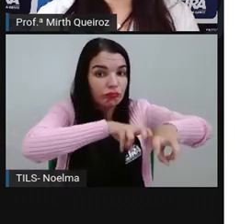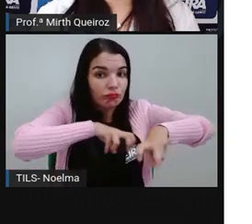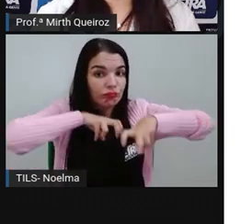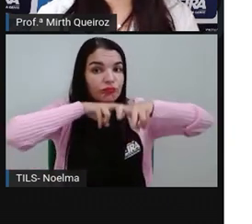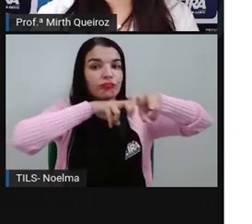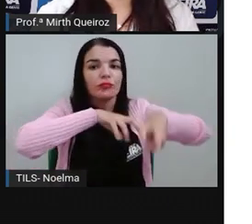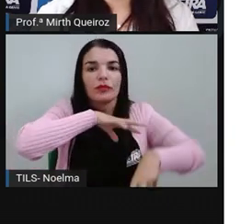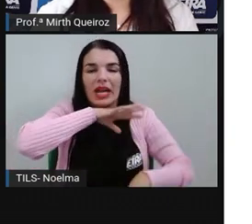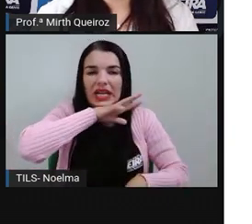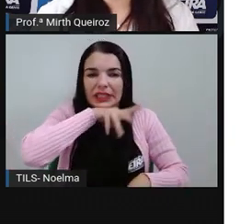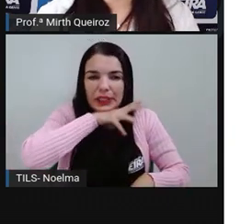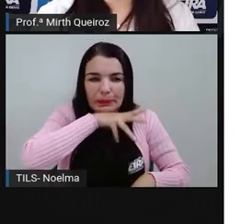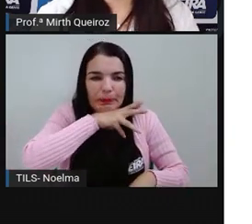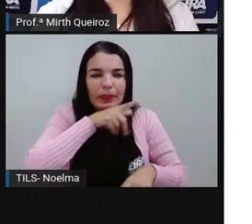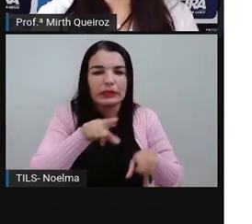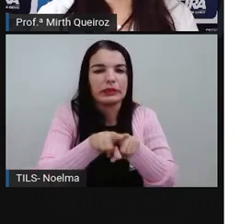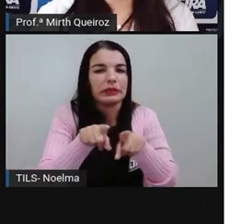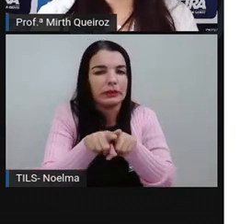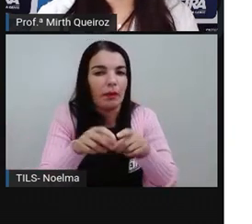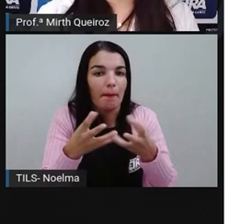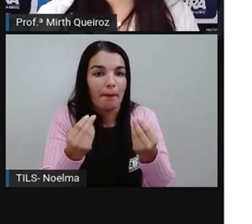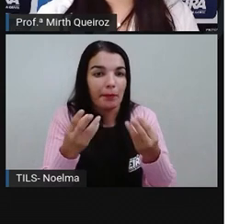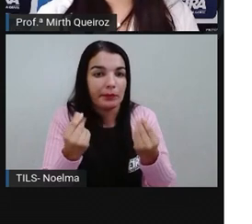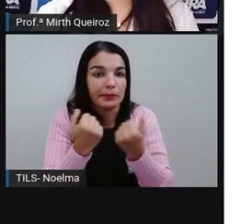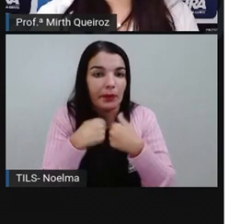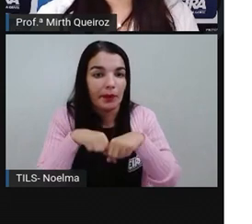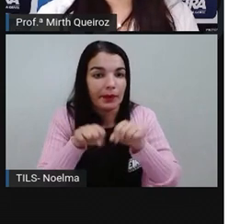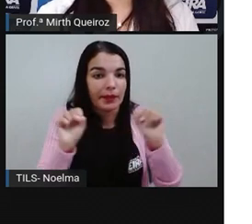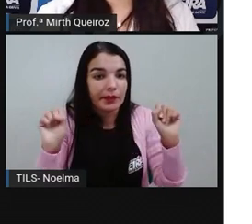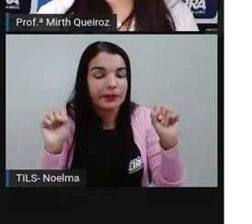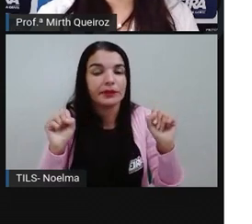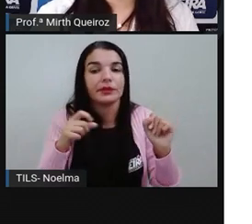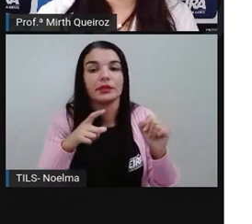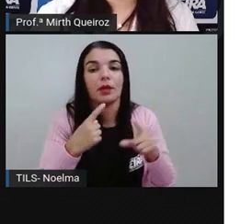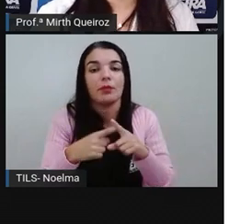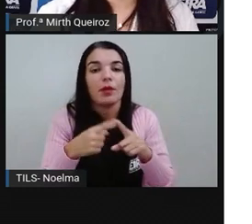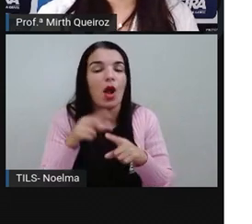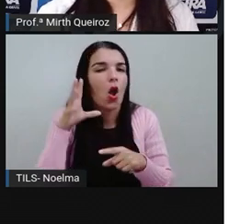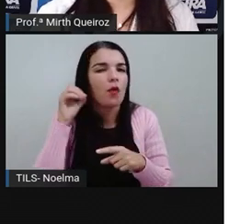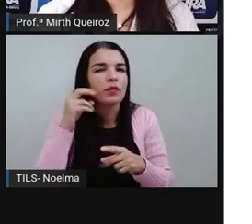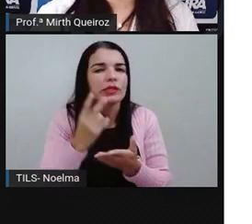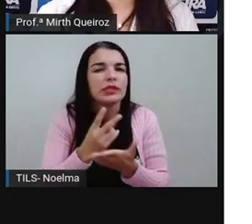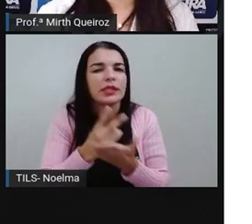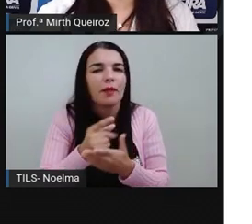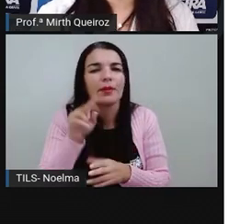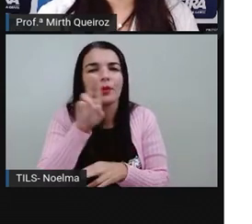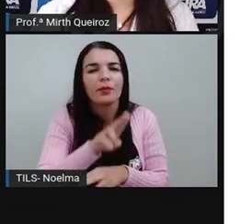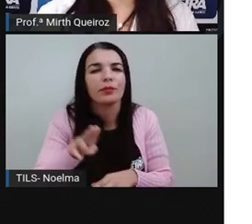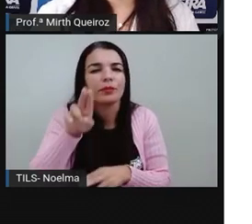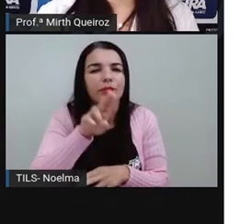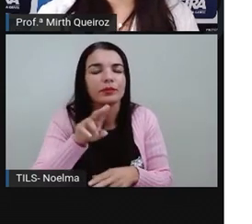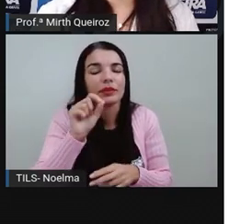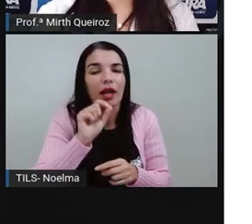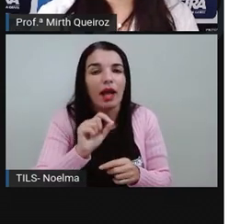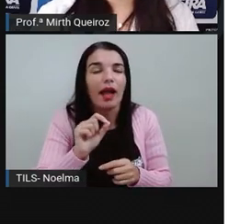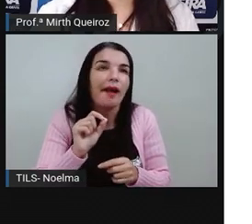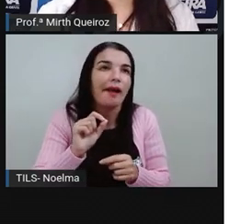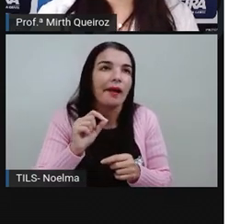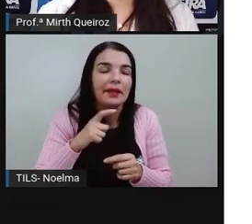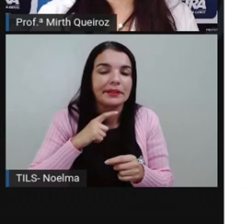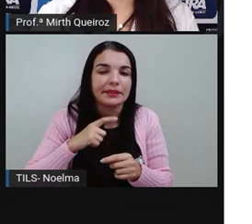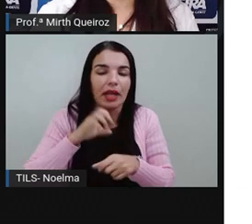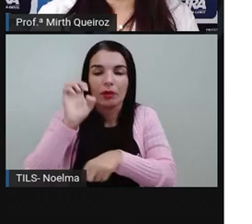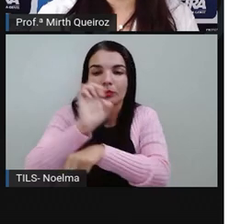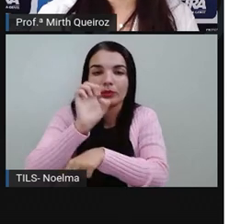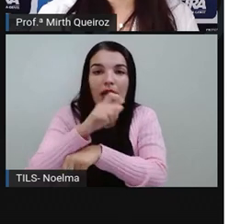extensiva, soja, algodão. É tanto que a gente ouve muito falar disso lá na região, no caso, no